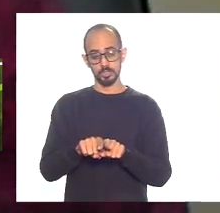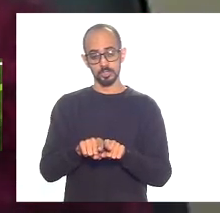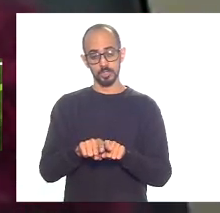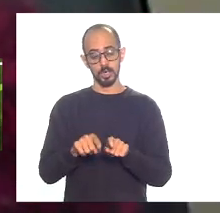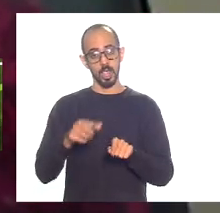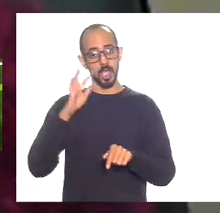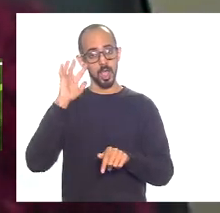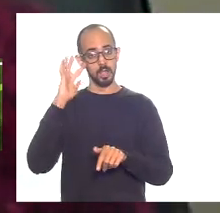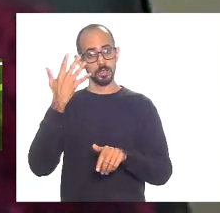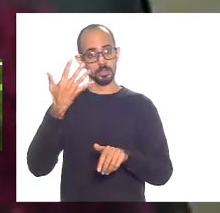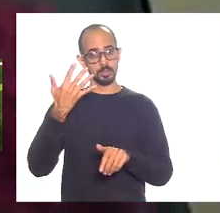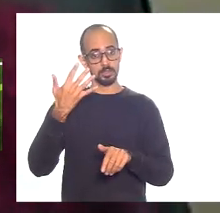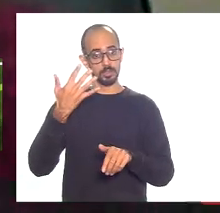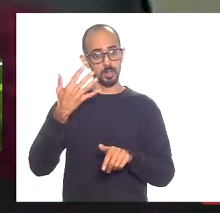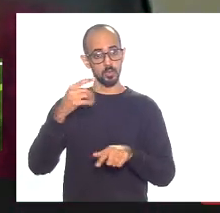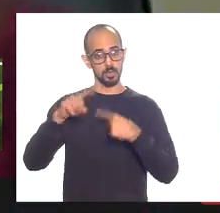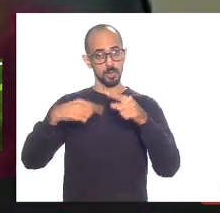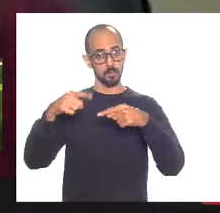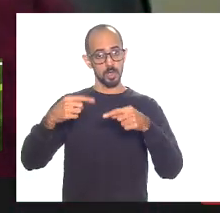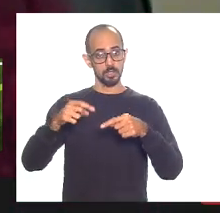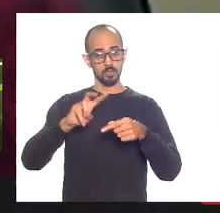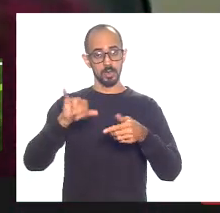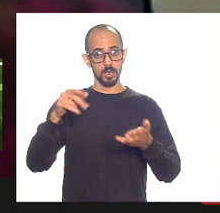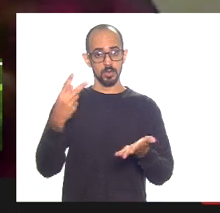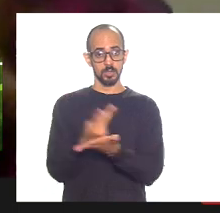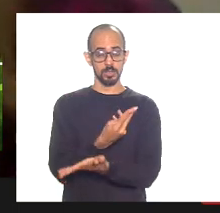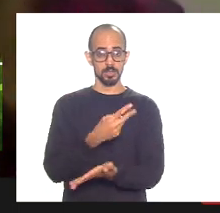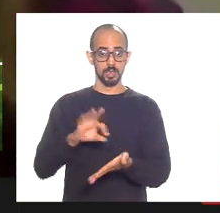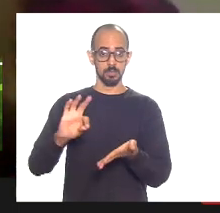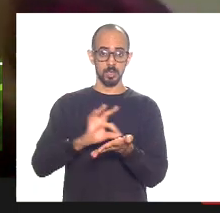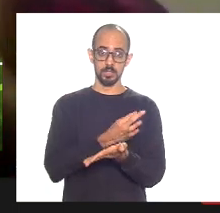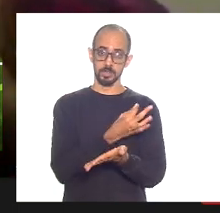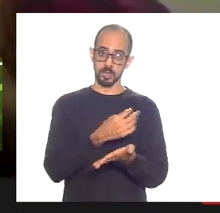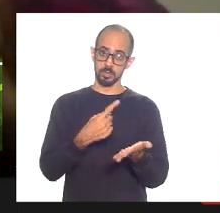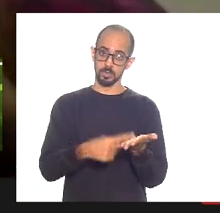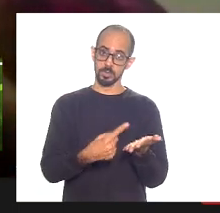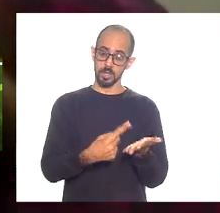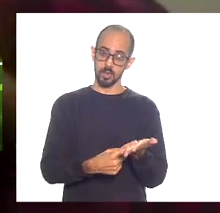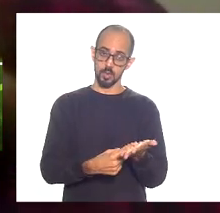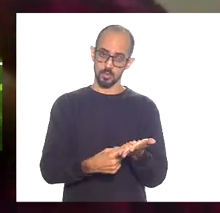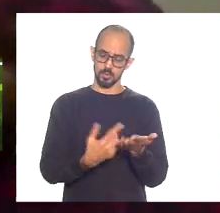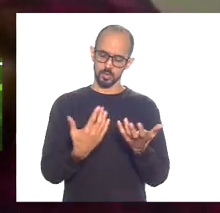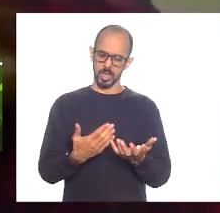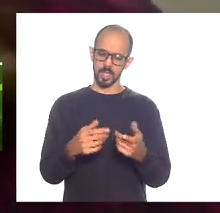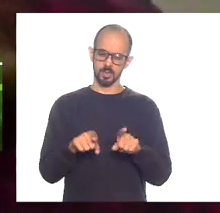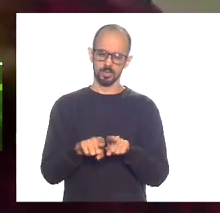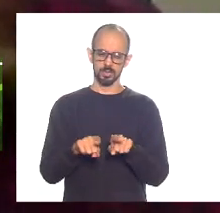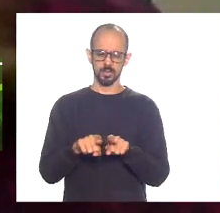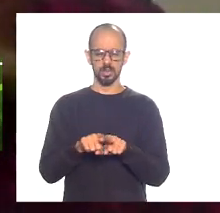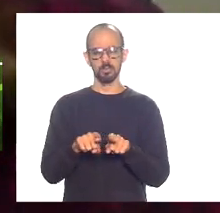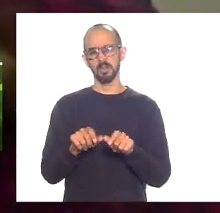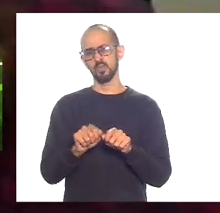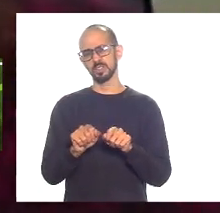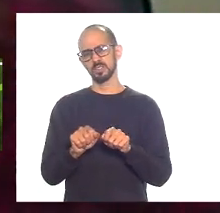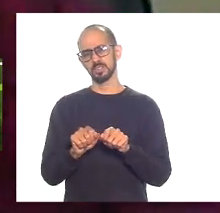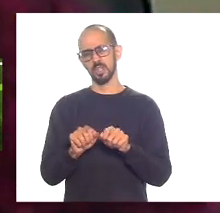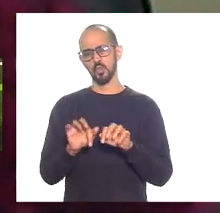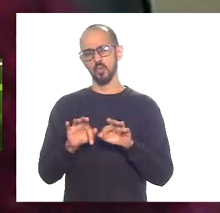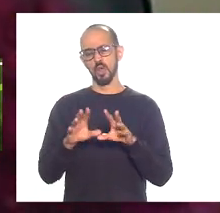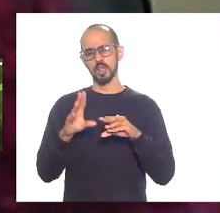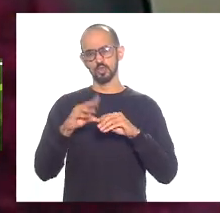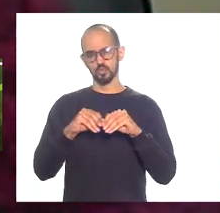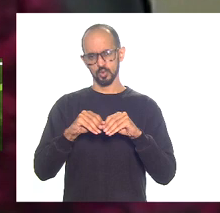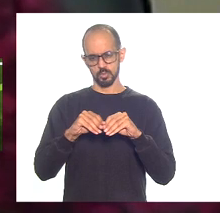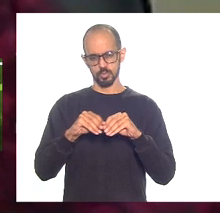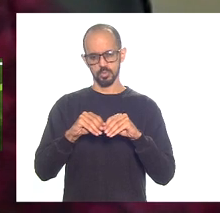virão em razão da assinatura desse acordo e eu queria fazer uma consideração muito breve e partindo de